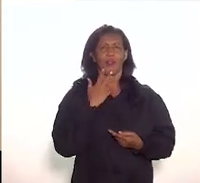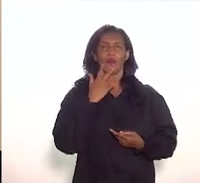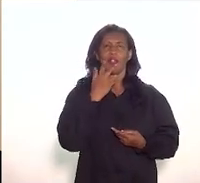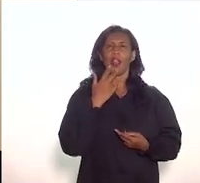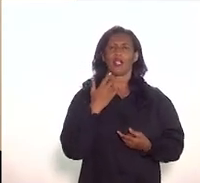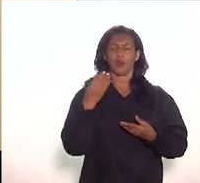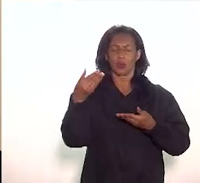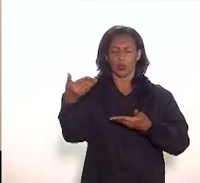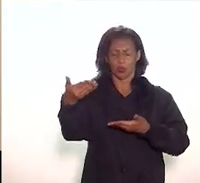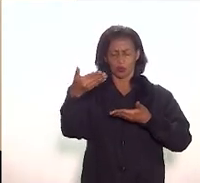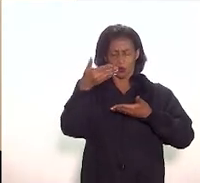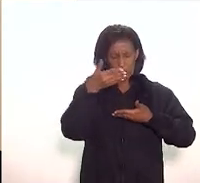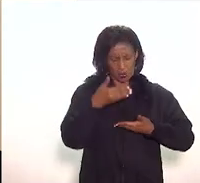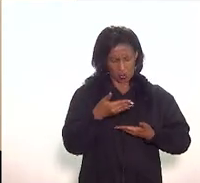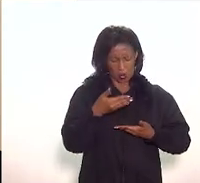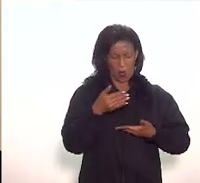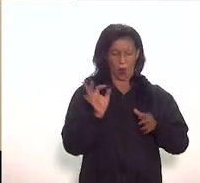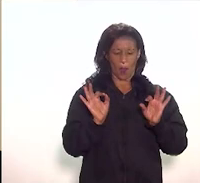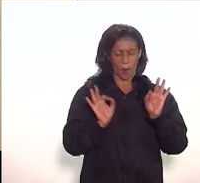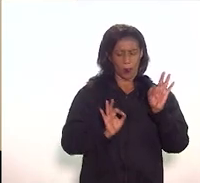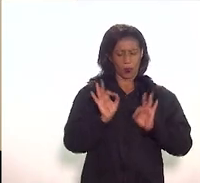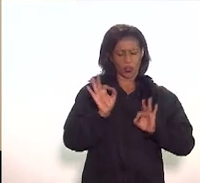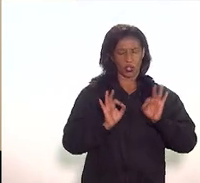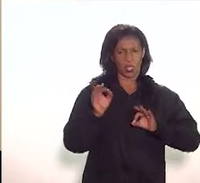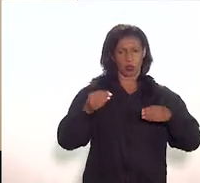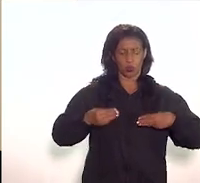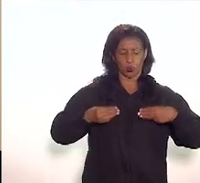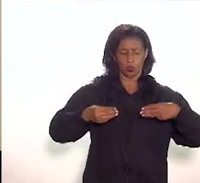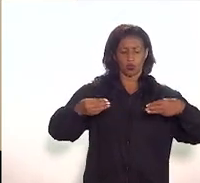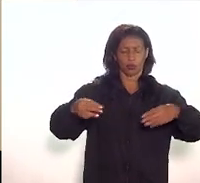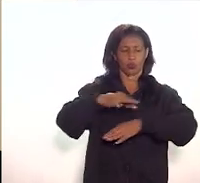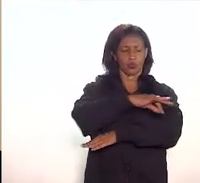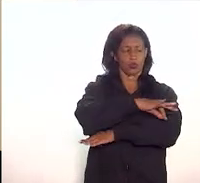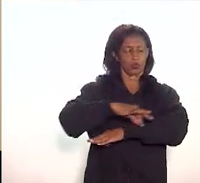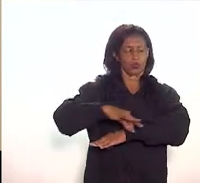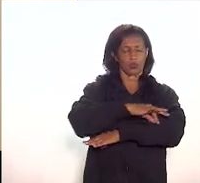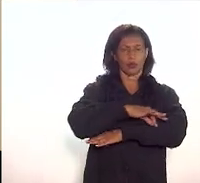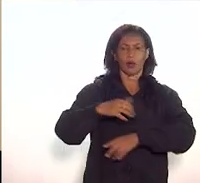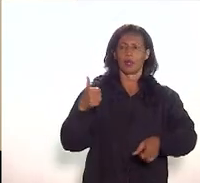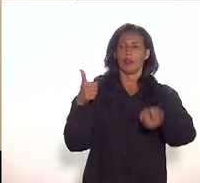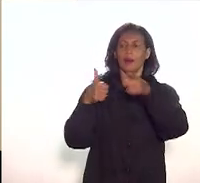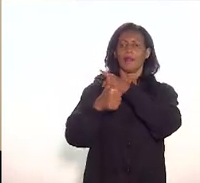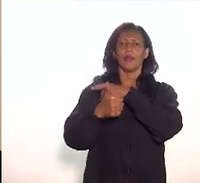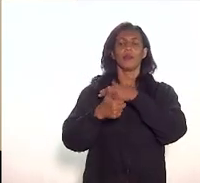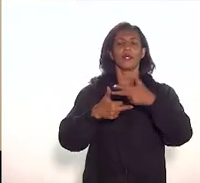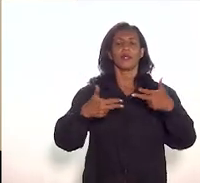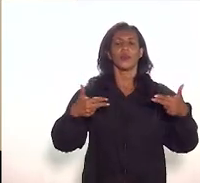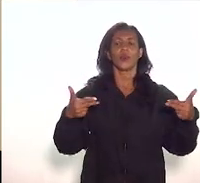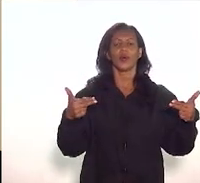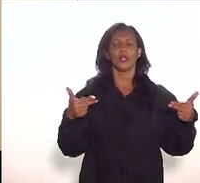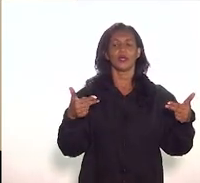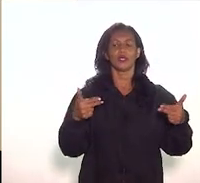projeto do museu da arquitetura urbana a primeira coisa que me ocorreu foi